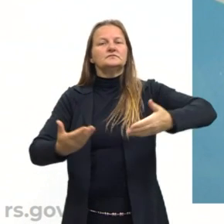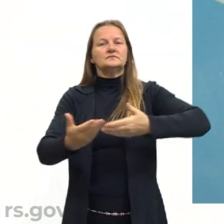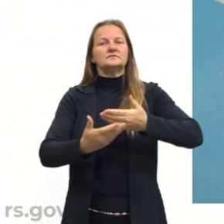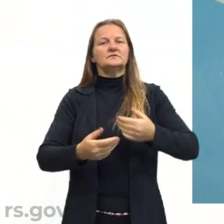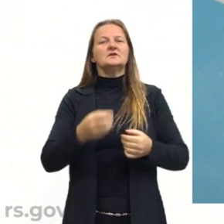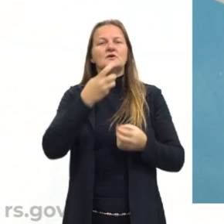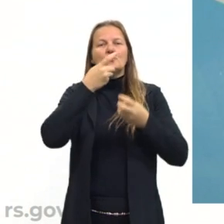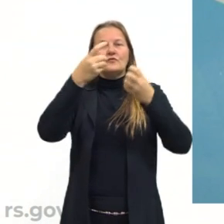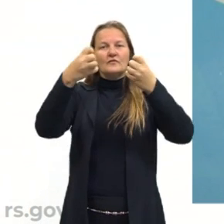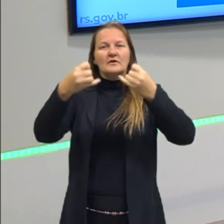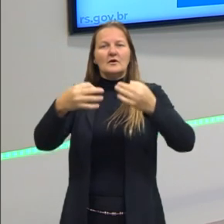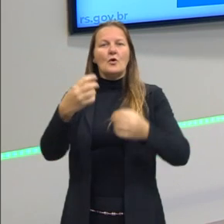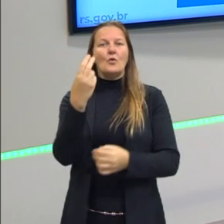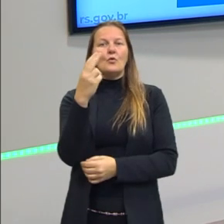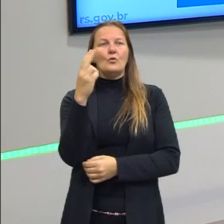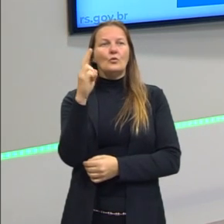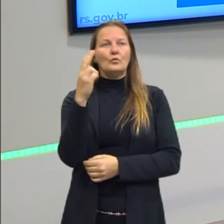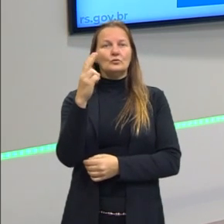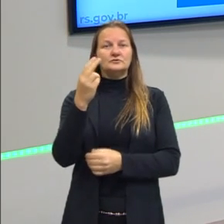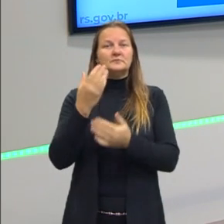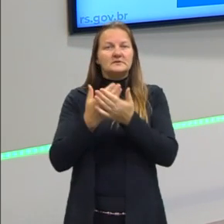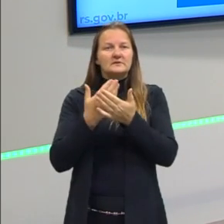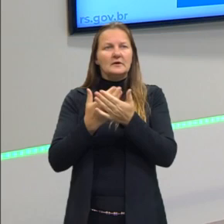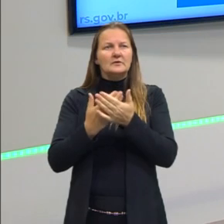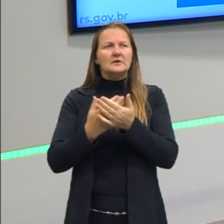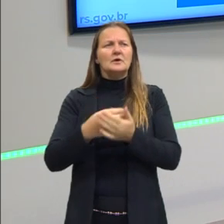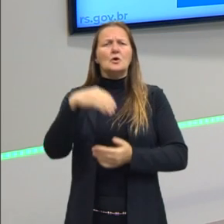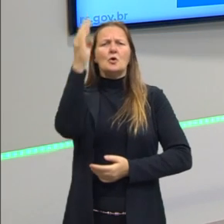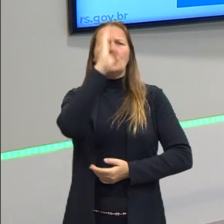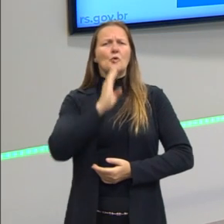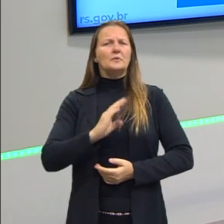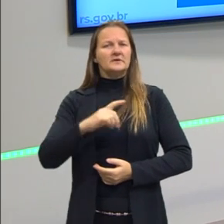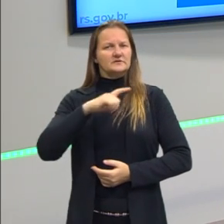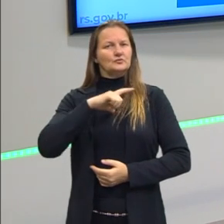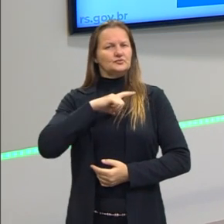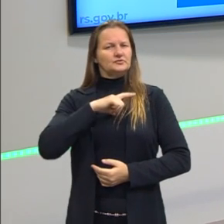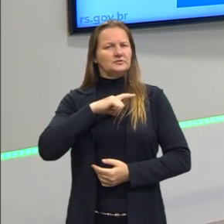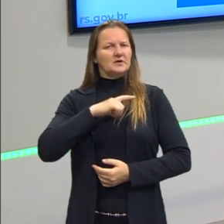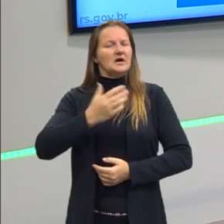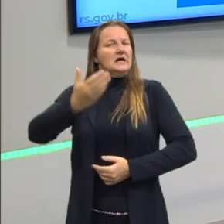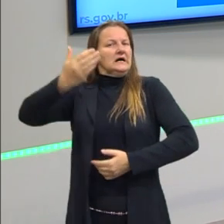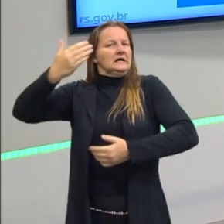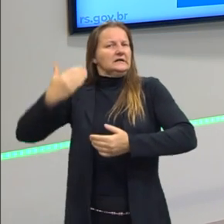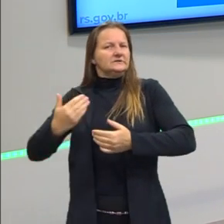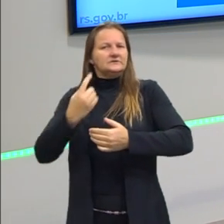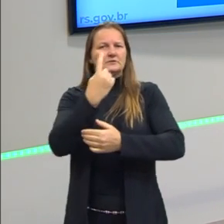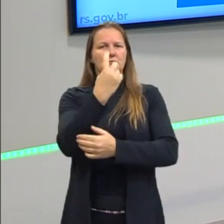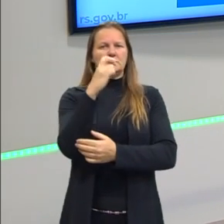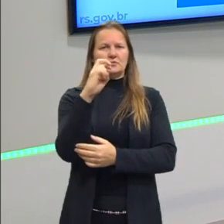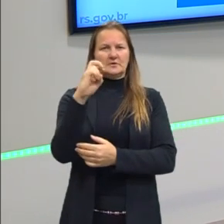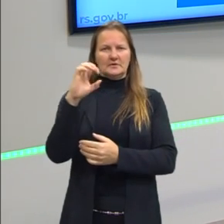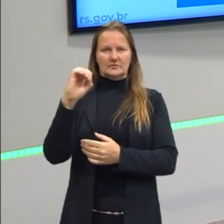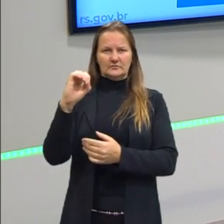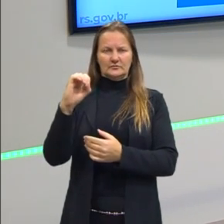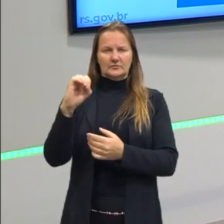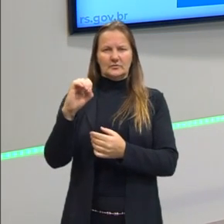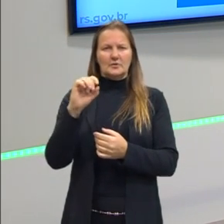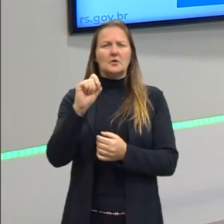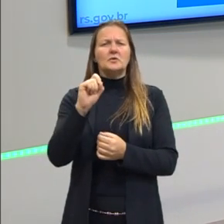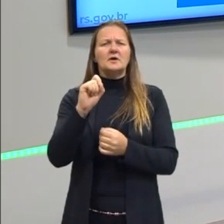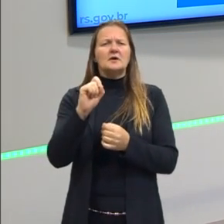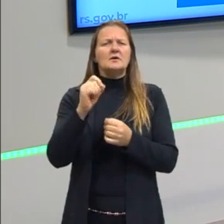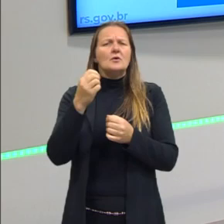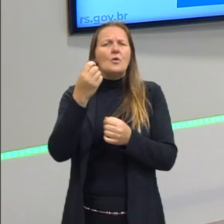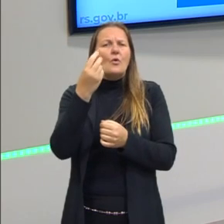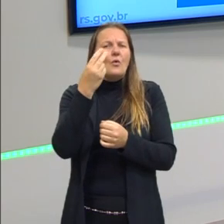mencionei nas duas últimas aulas, que é, o Brasil existia antes de 1500? E quem viu as duas